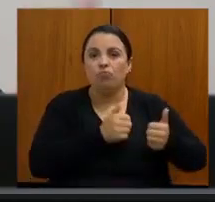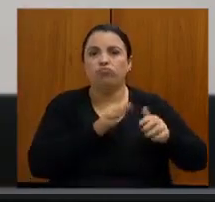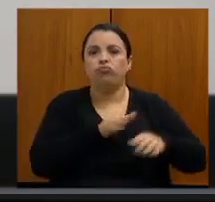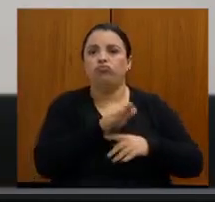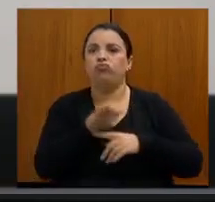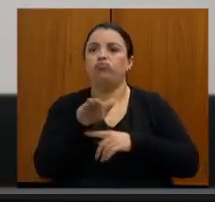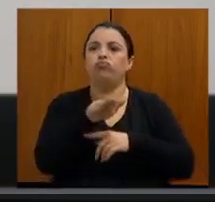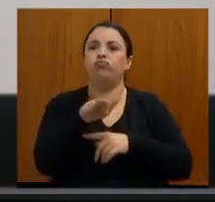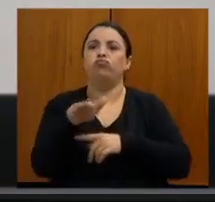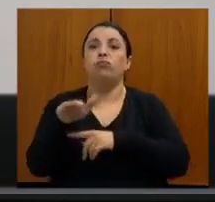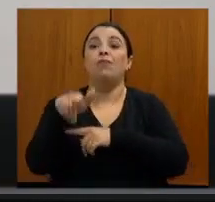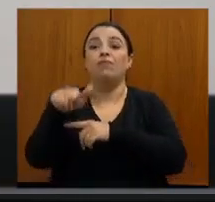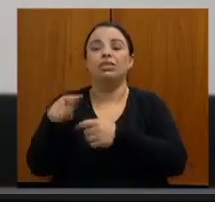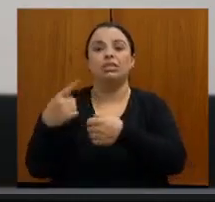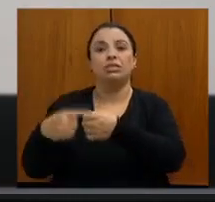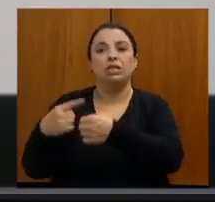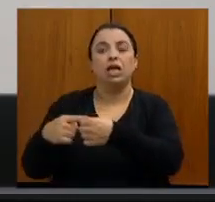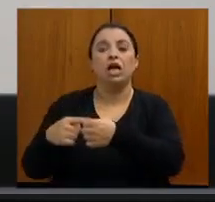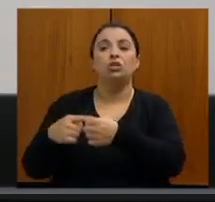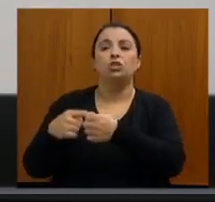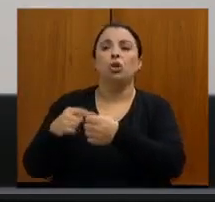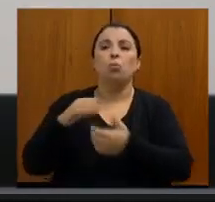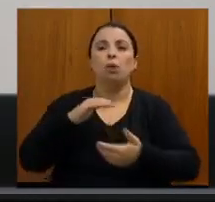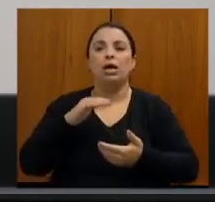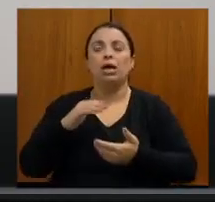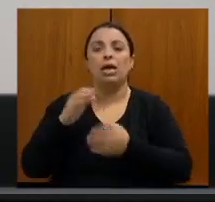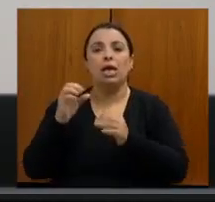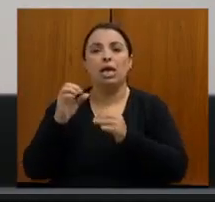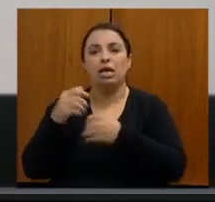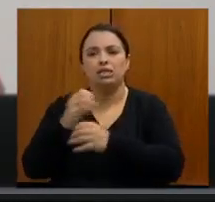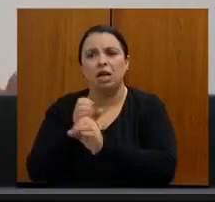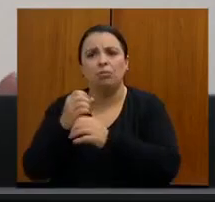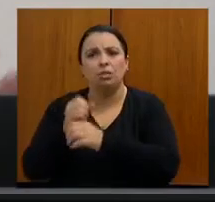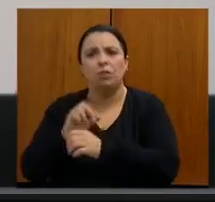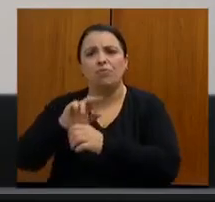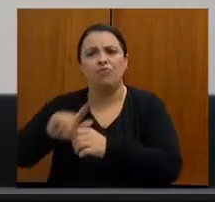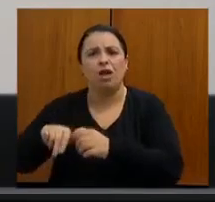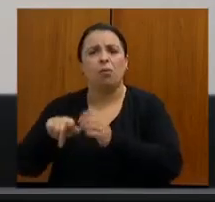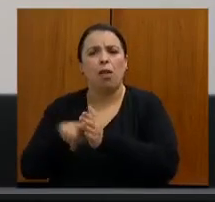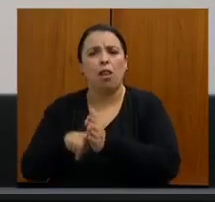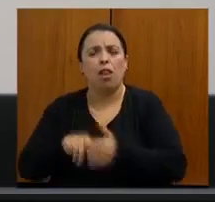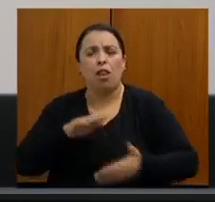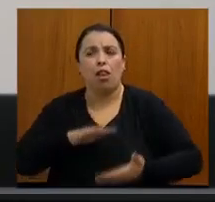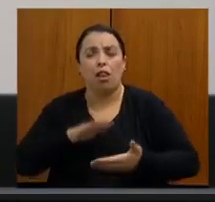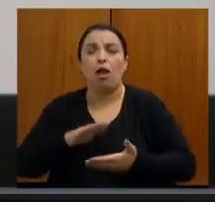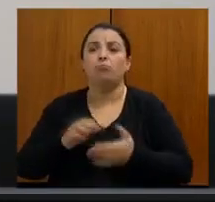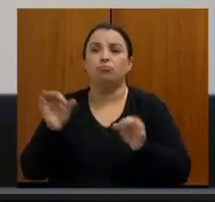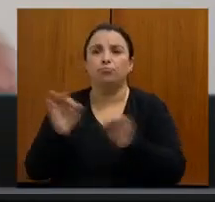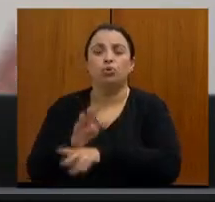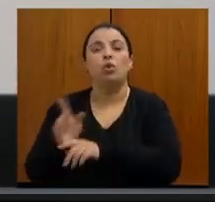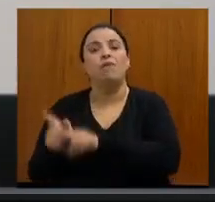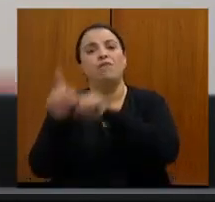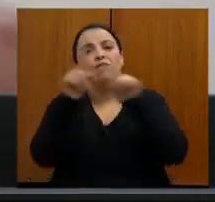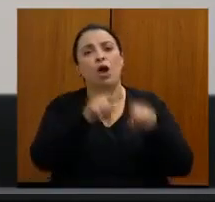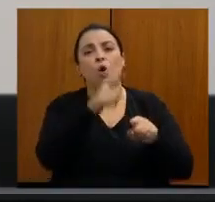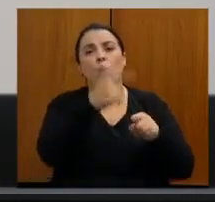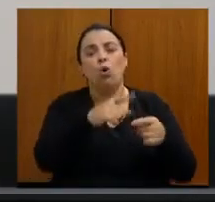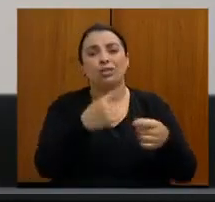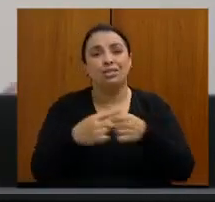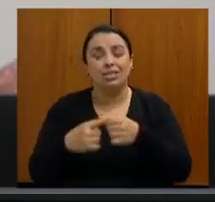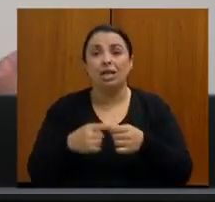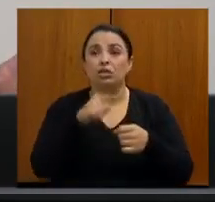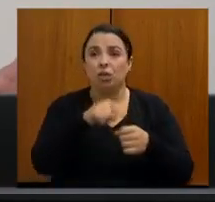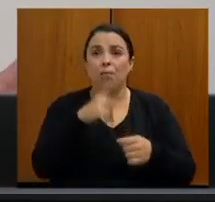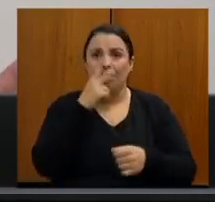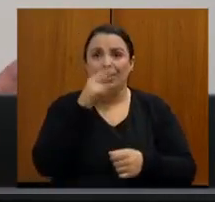demanda anual daqueles pacientes, e depois sair para outra cidade, para outra cidade, e assim atenderíamos esses vazios